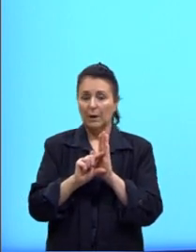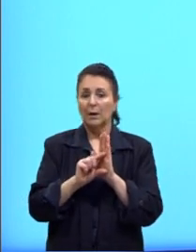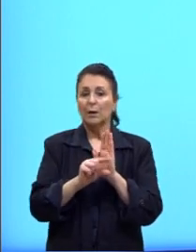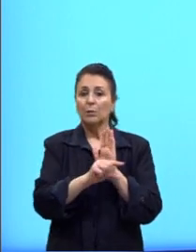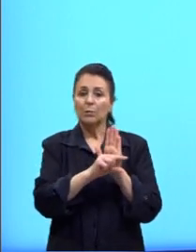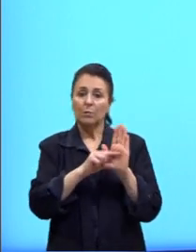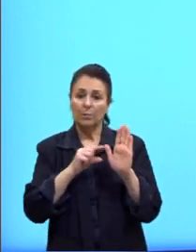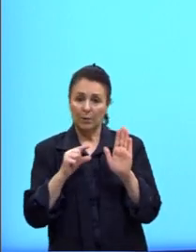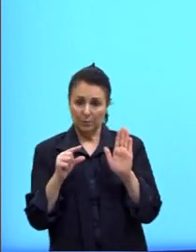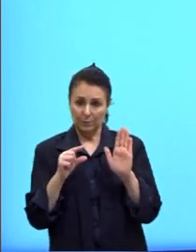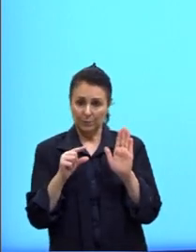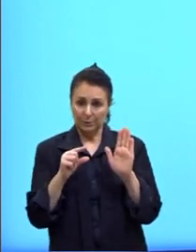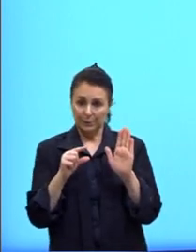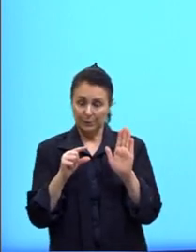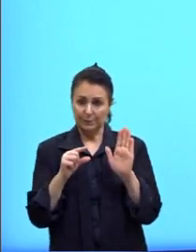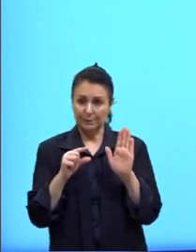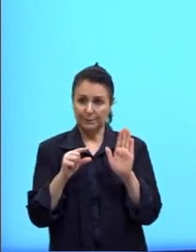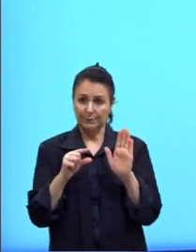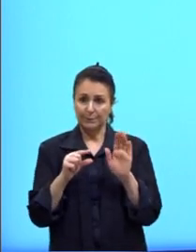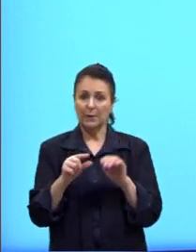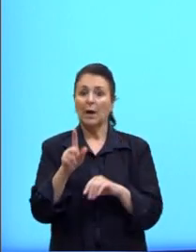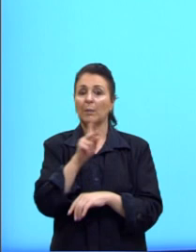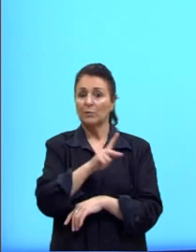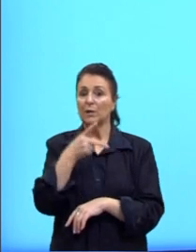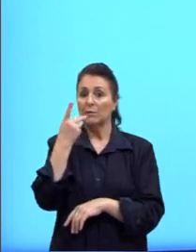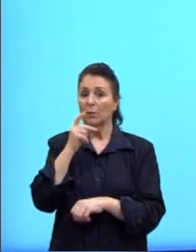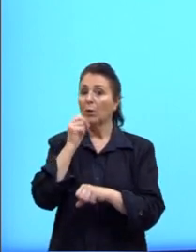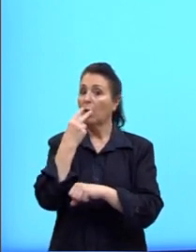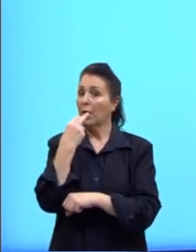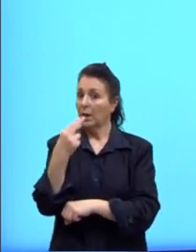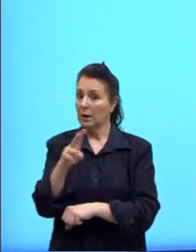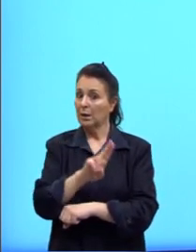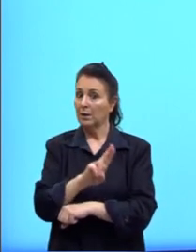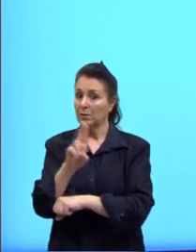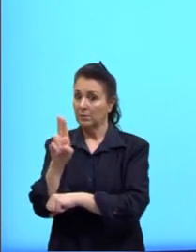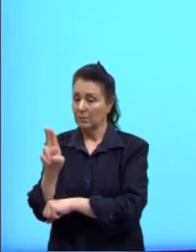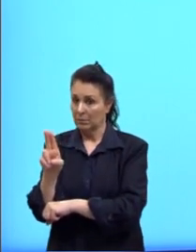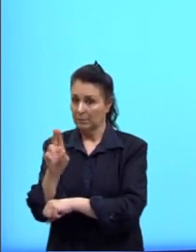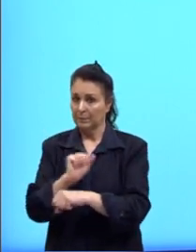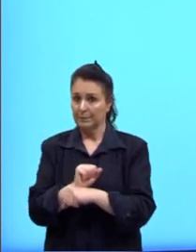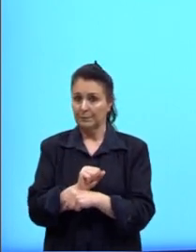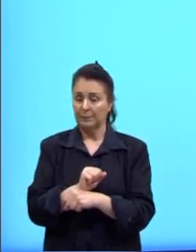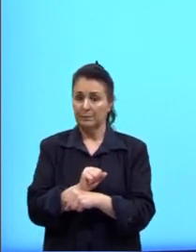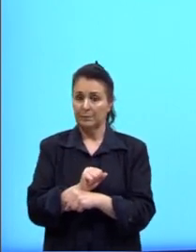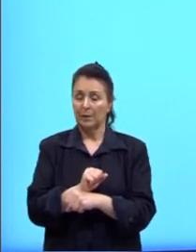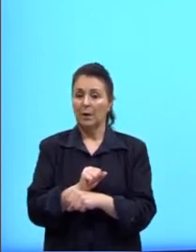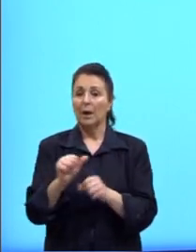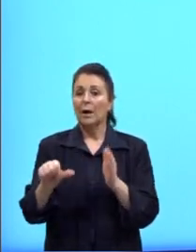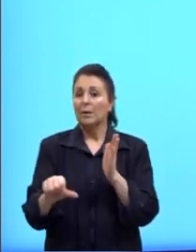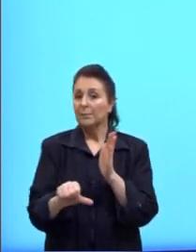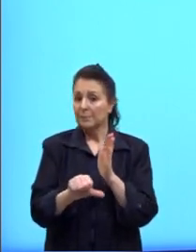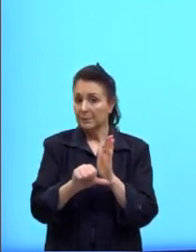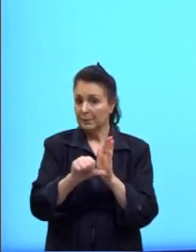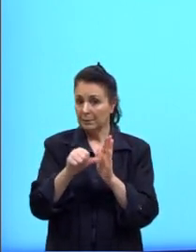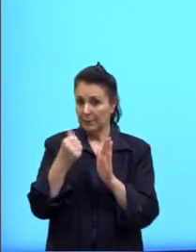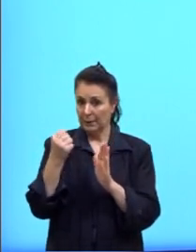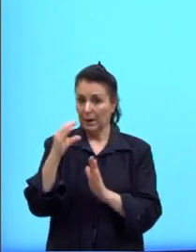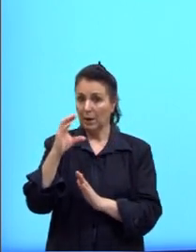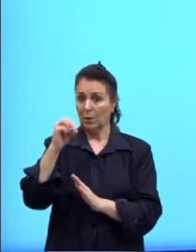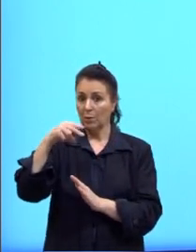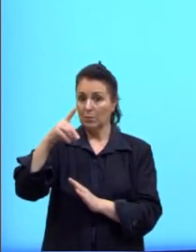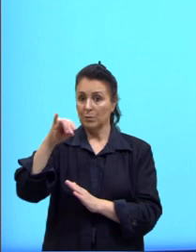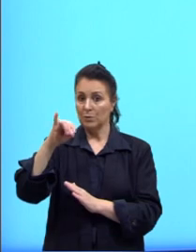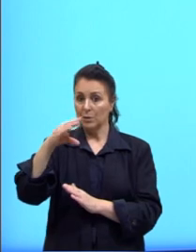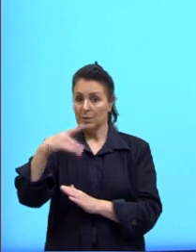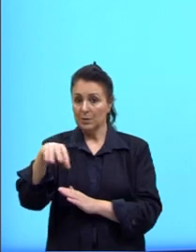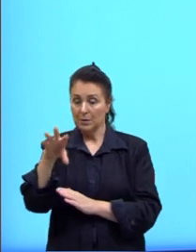conhecer, já devem ter visto falar da Emily Dickinson. Aqui, ela traz para nós a primeira condicional. Como é que eu sei? Eu tenho um